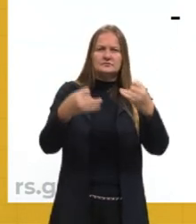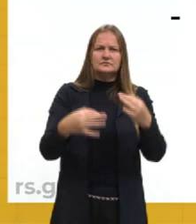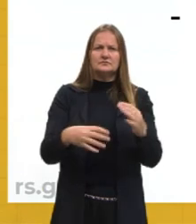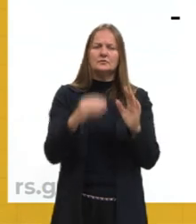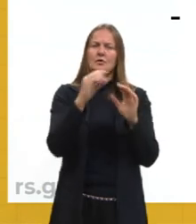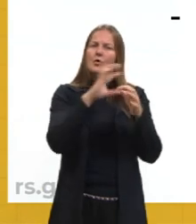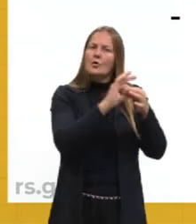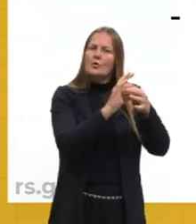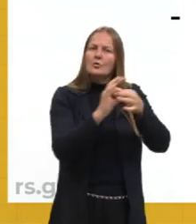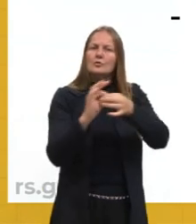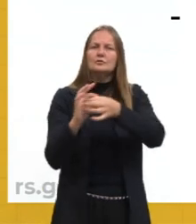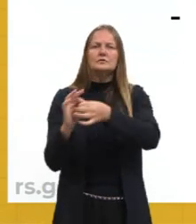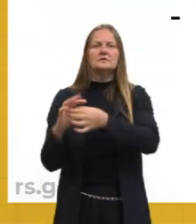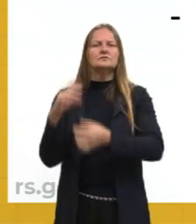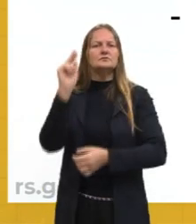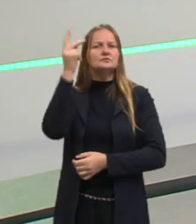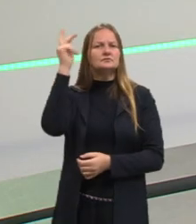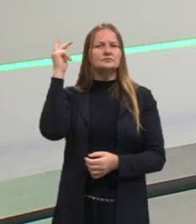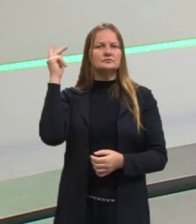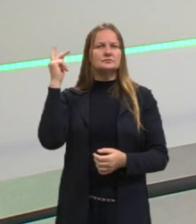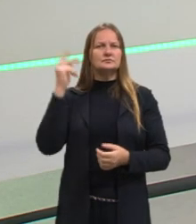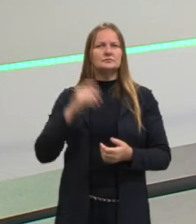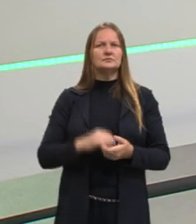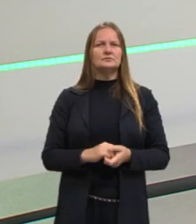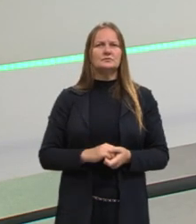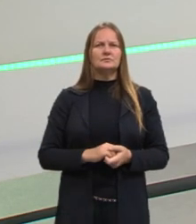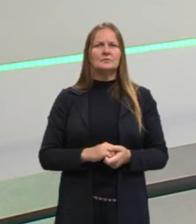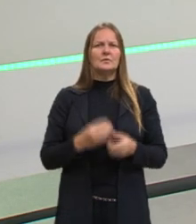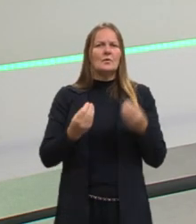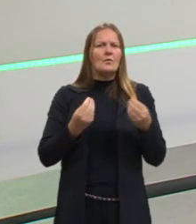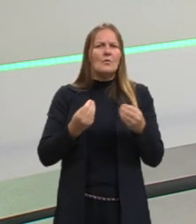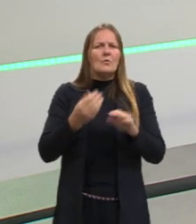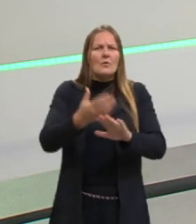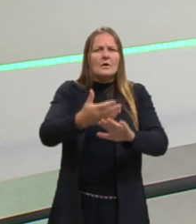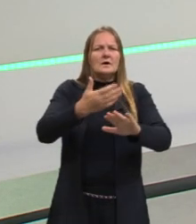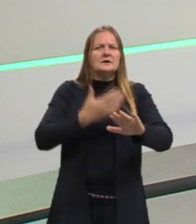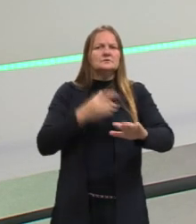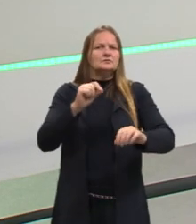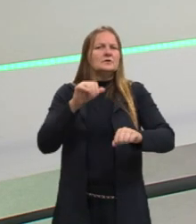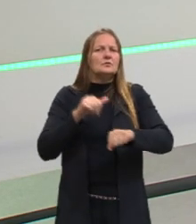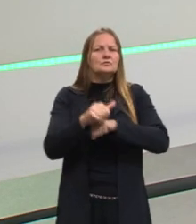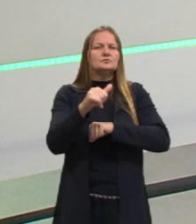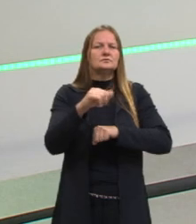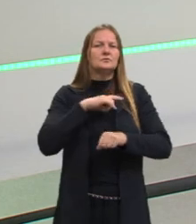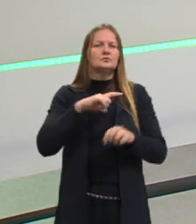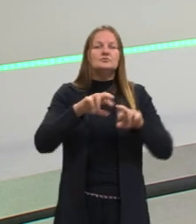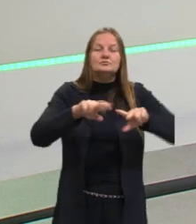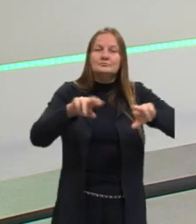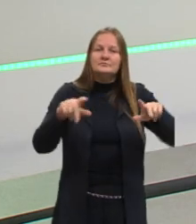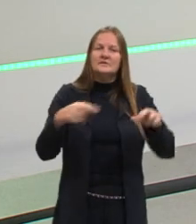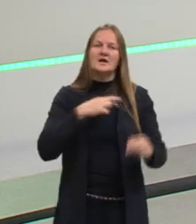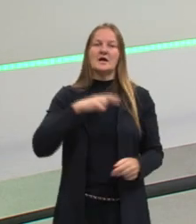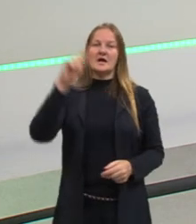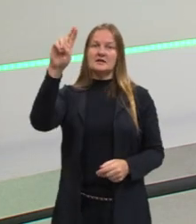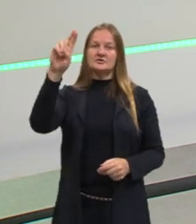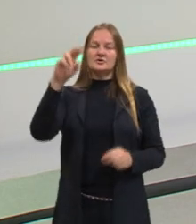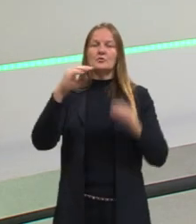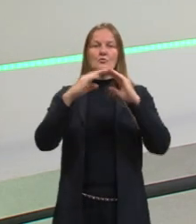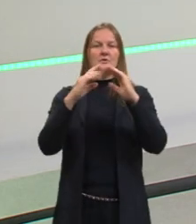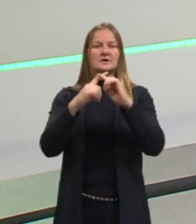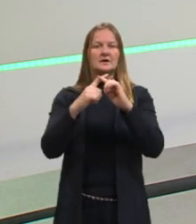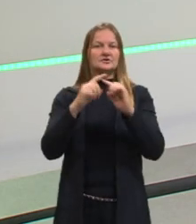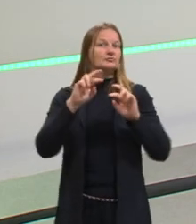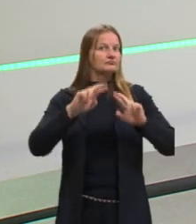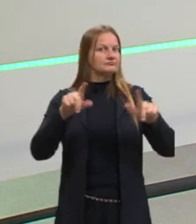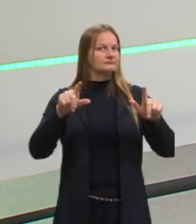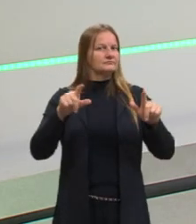contexto histórico, desses acontecimentos anteriores, e dessa diferença entre religião e igreja.